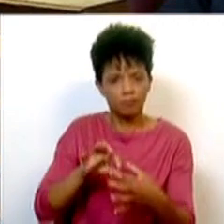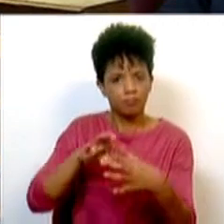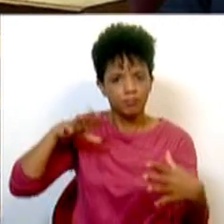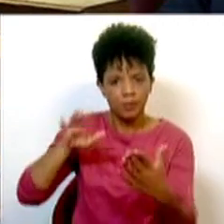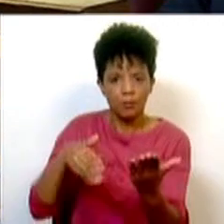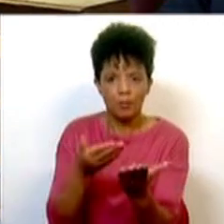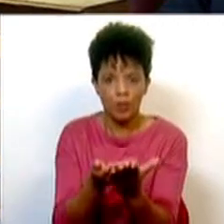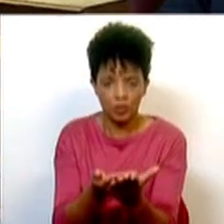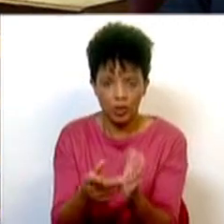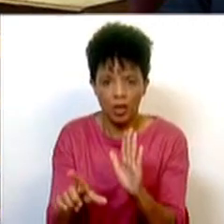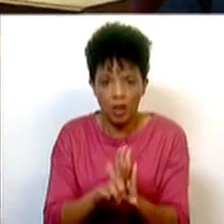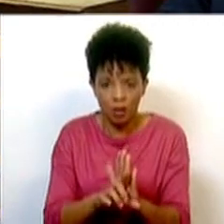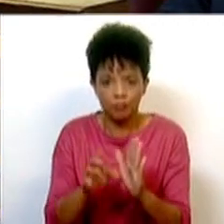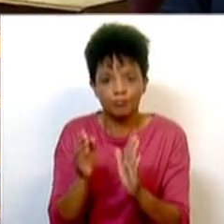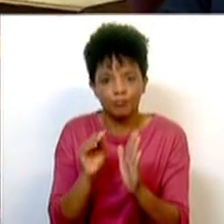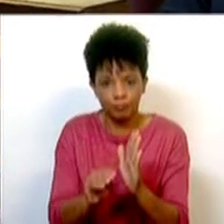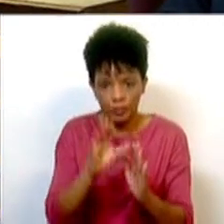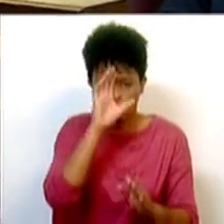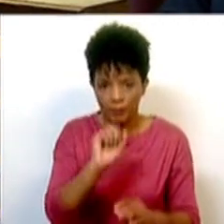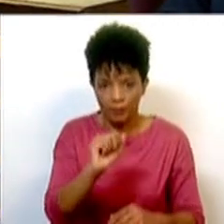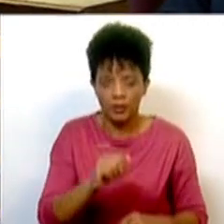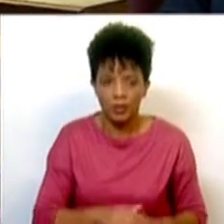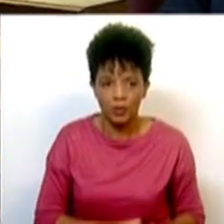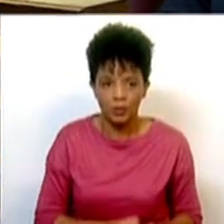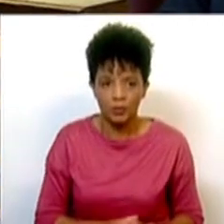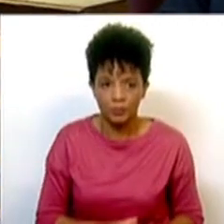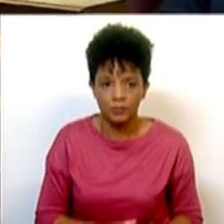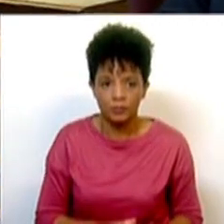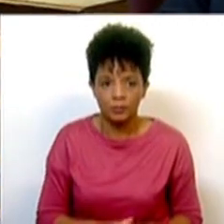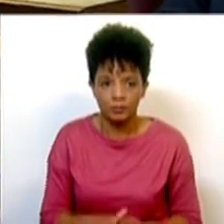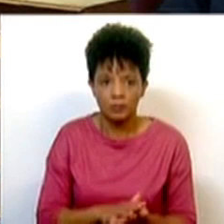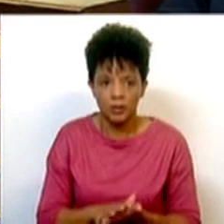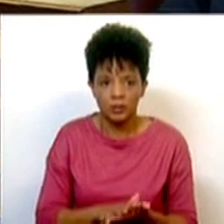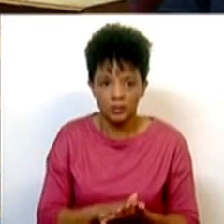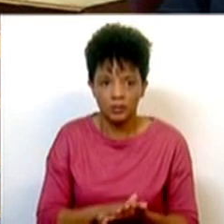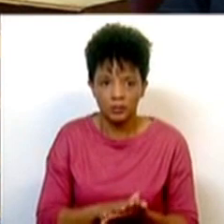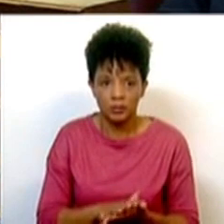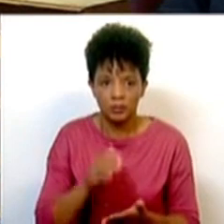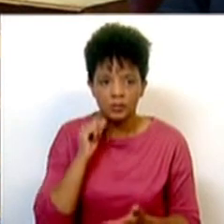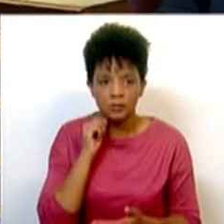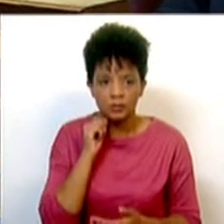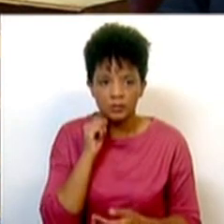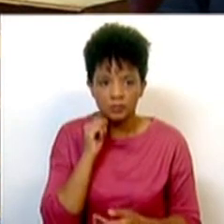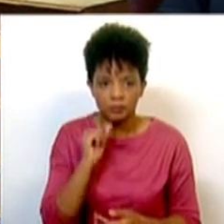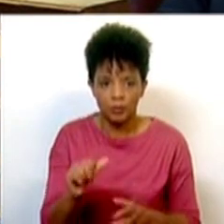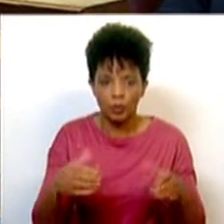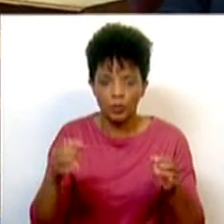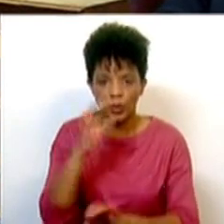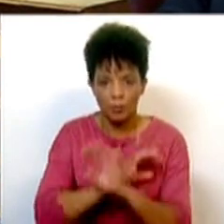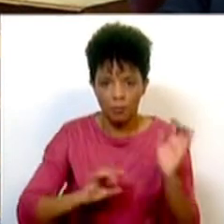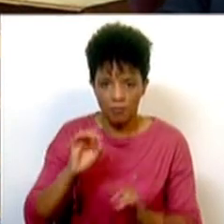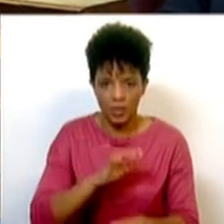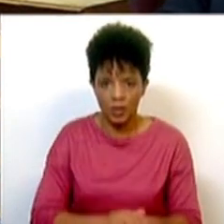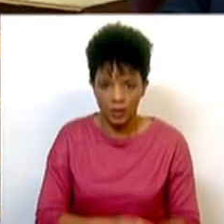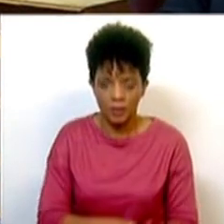proposta de lei que foi colocada pelo Governo, que é baseada numa alteração da Comissão Europeia